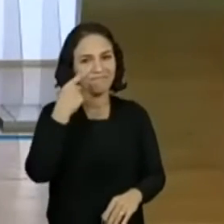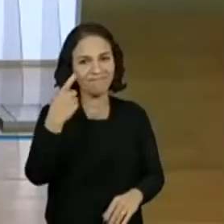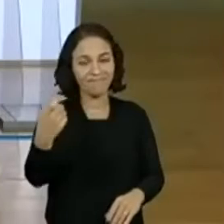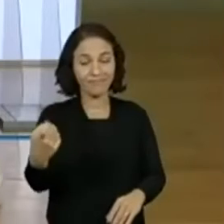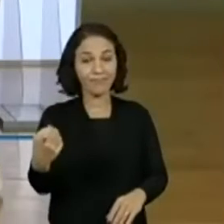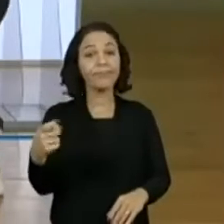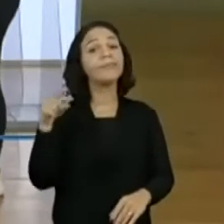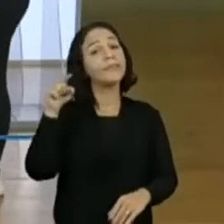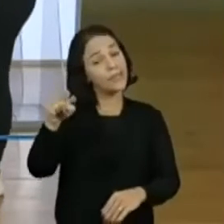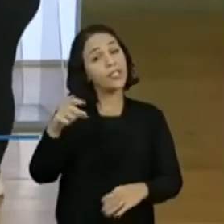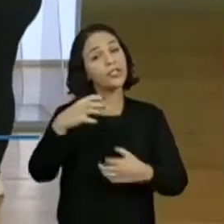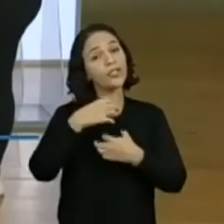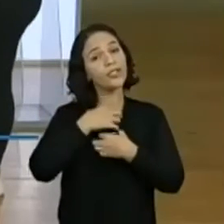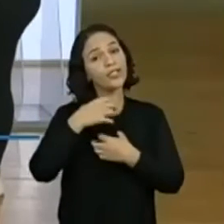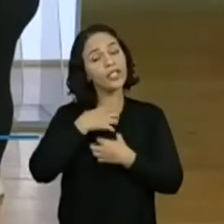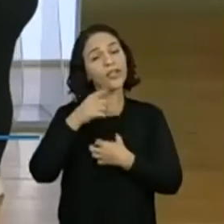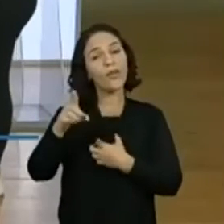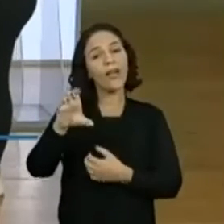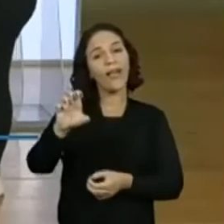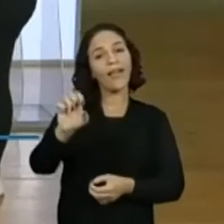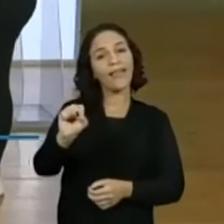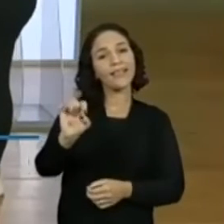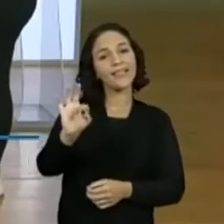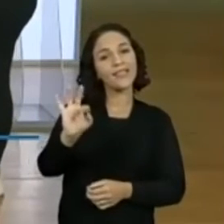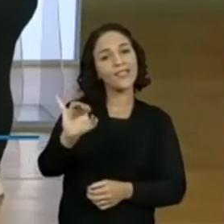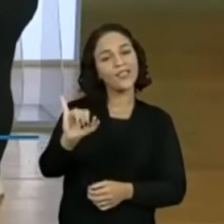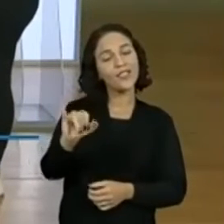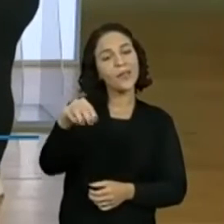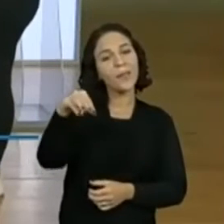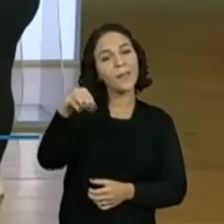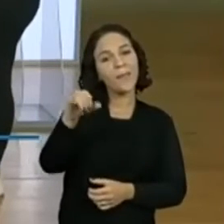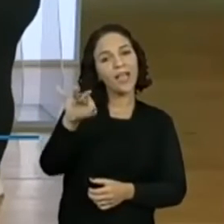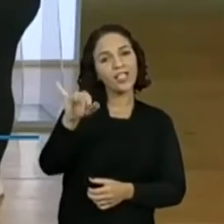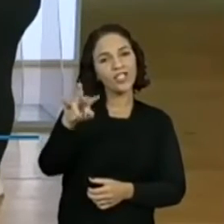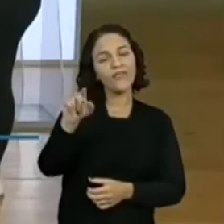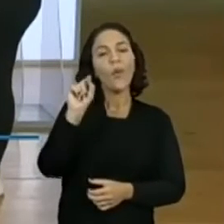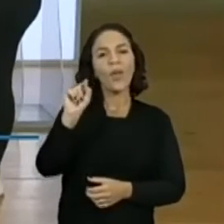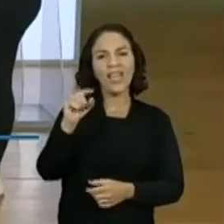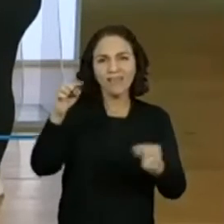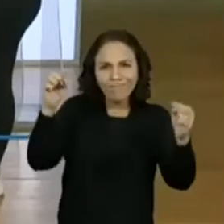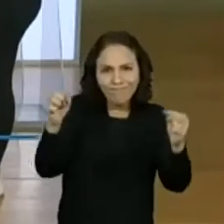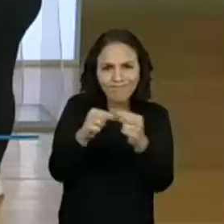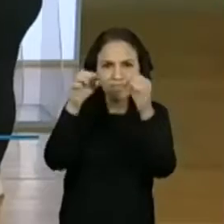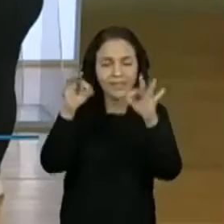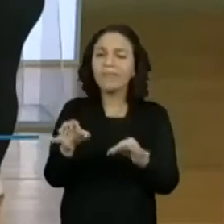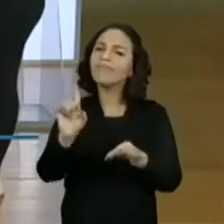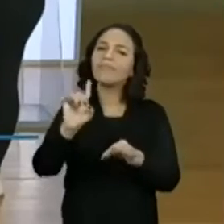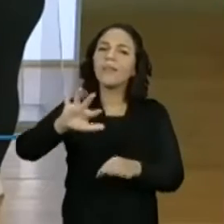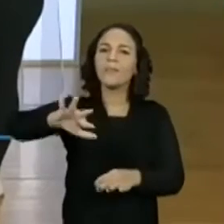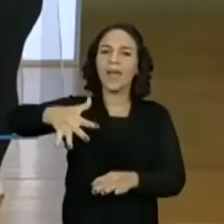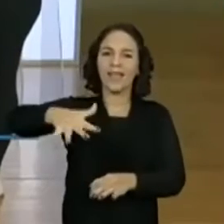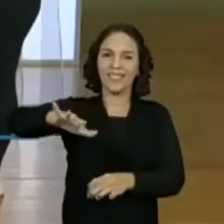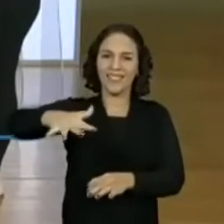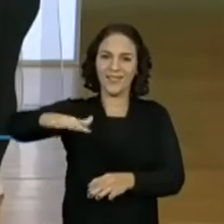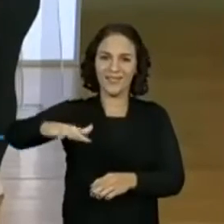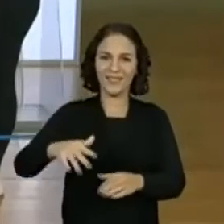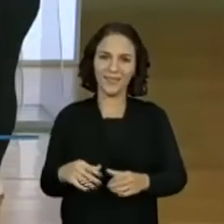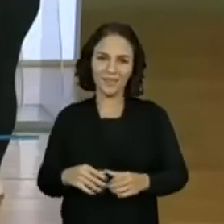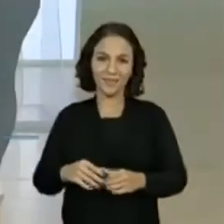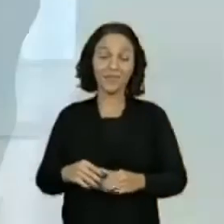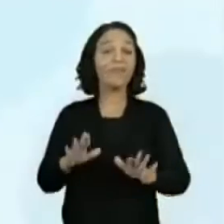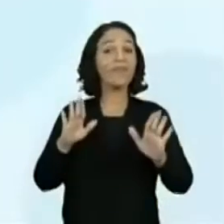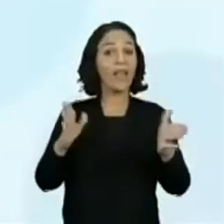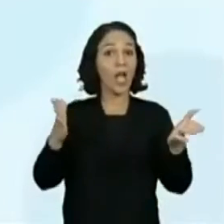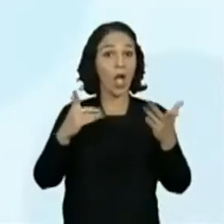isso é um tipo de estimativa. Nós estamos falando aí o valor aproximado. Mas eu gostaria de pedir agora que vocês observassem